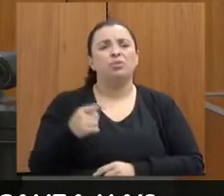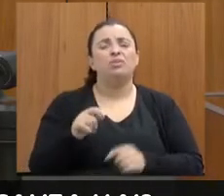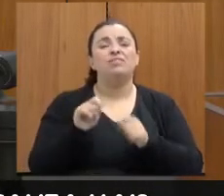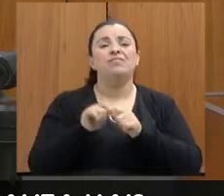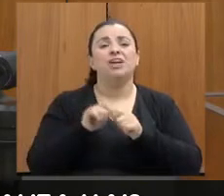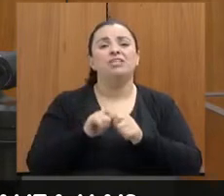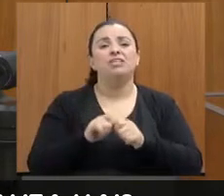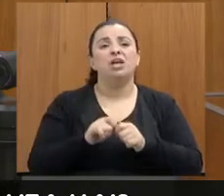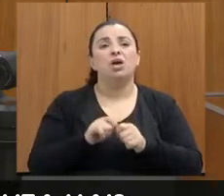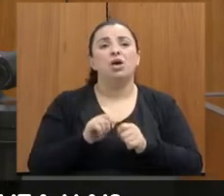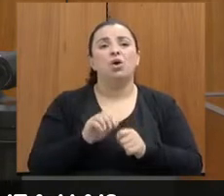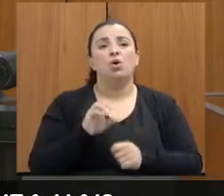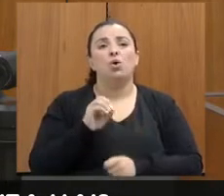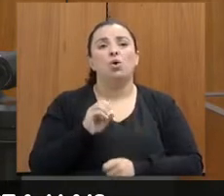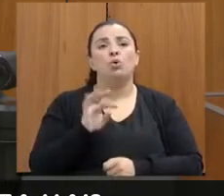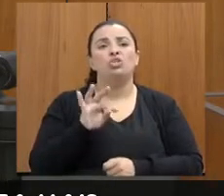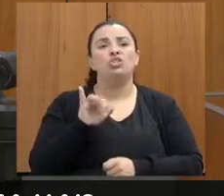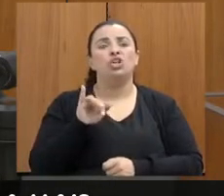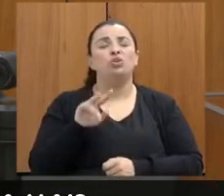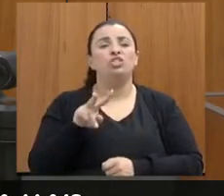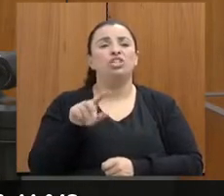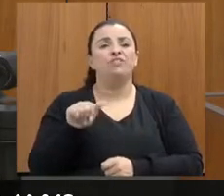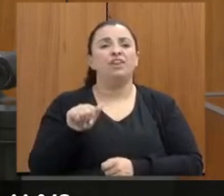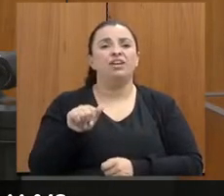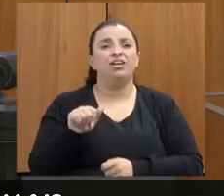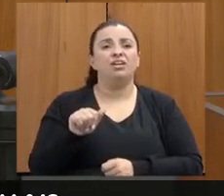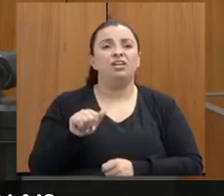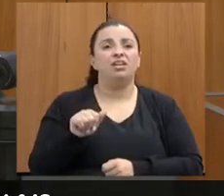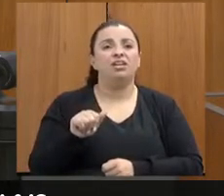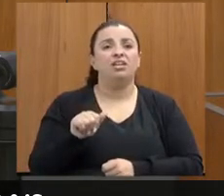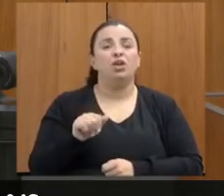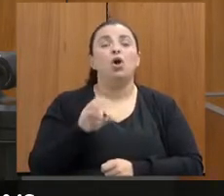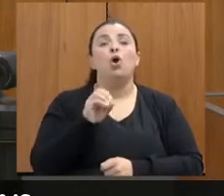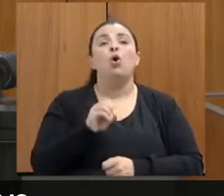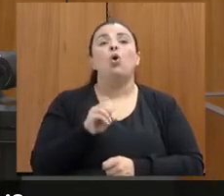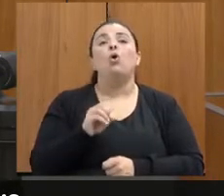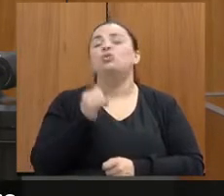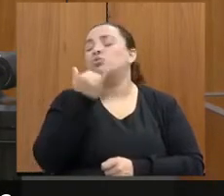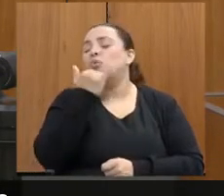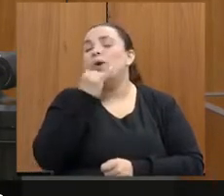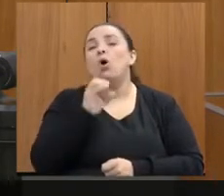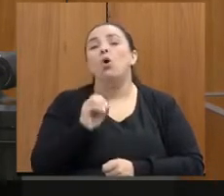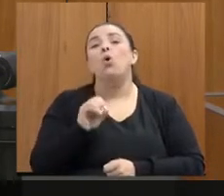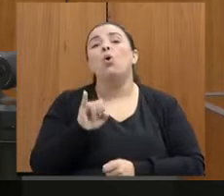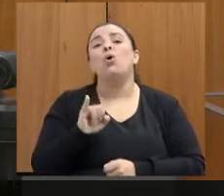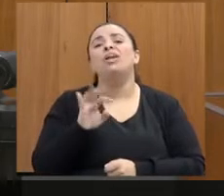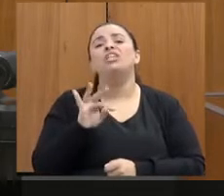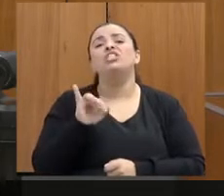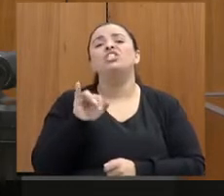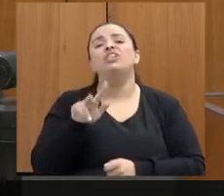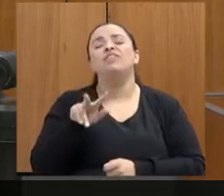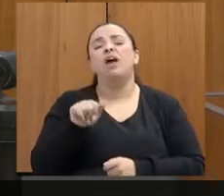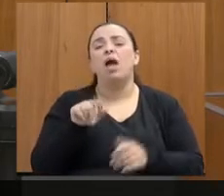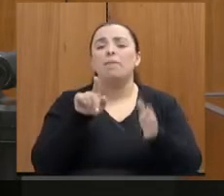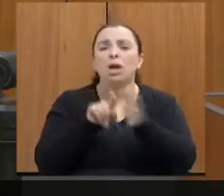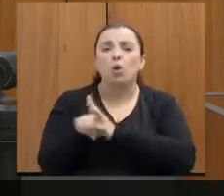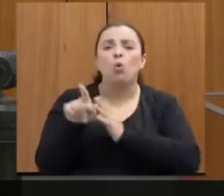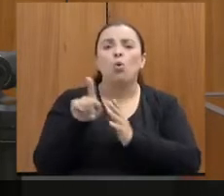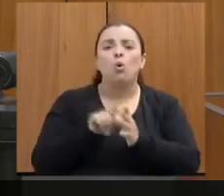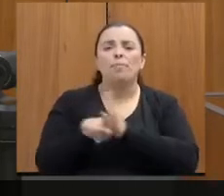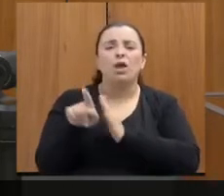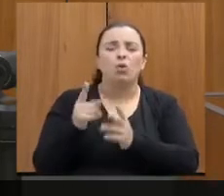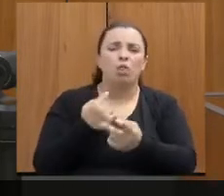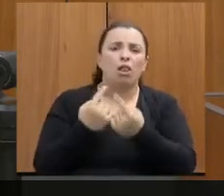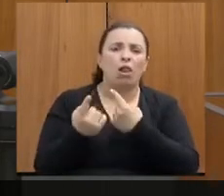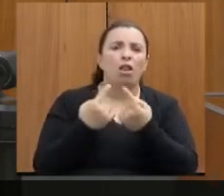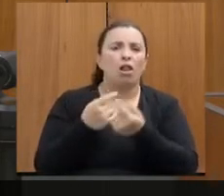hoje a gente tem... lá a gente faz junto também com esse objetivo. A mesma, no caso, a guarda municipal que conversa primeiramente com a vítima,